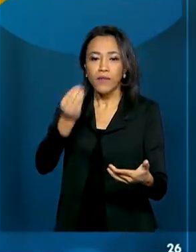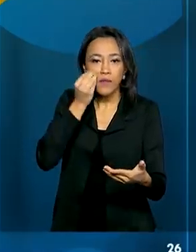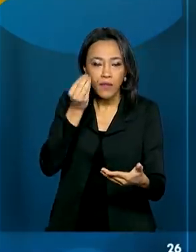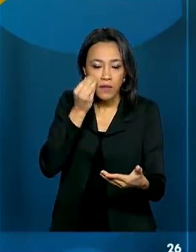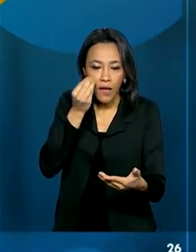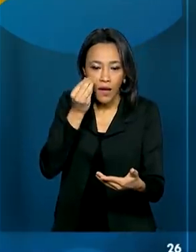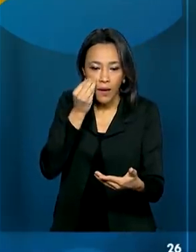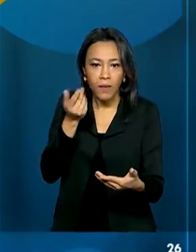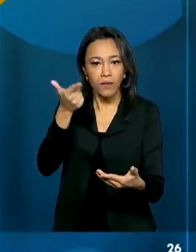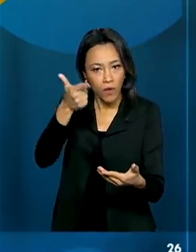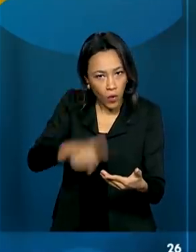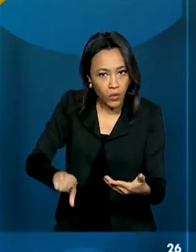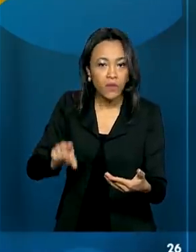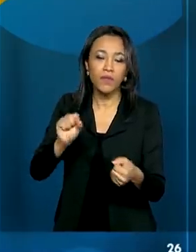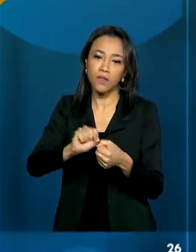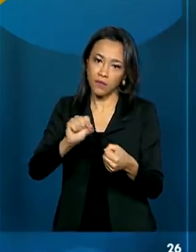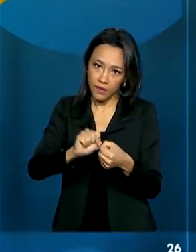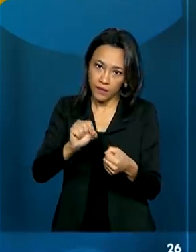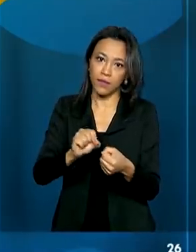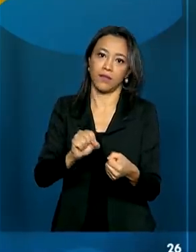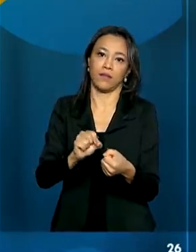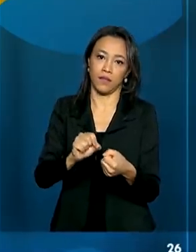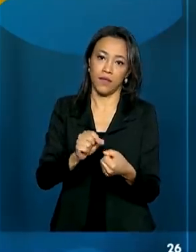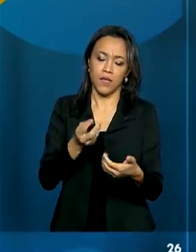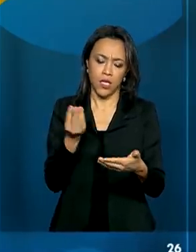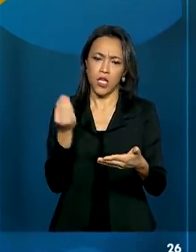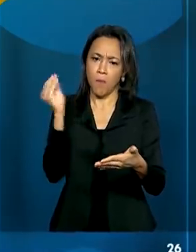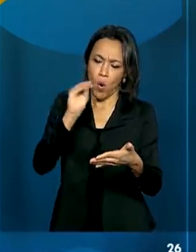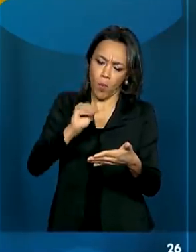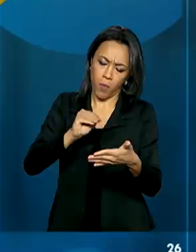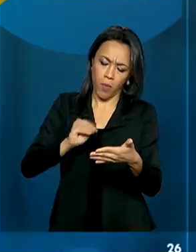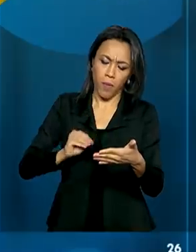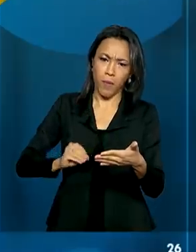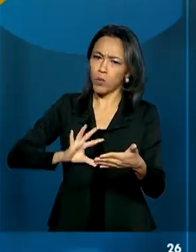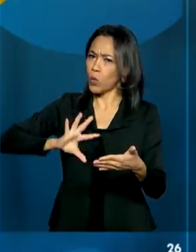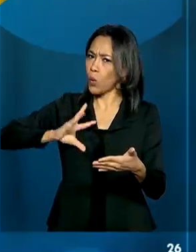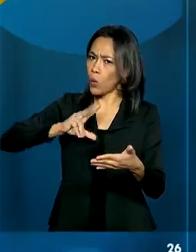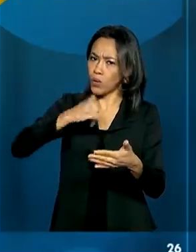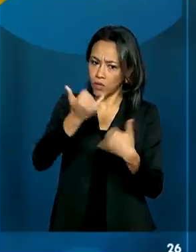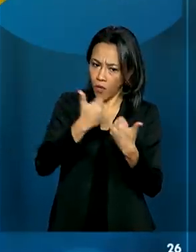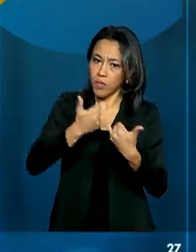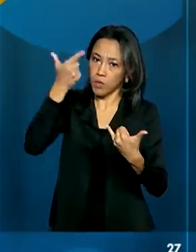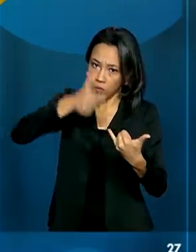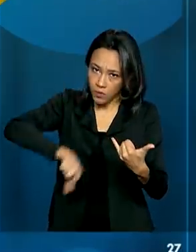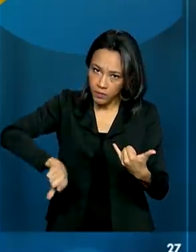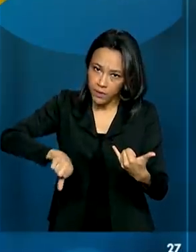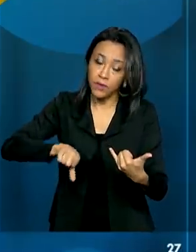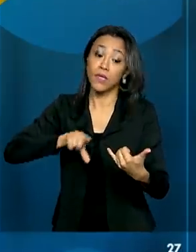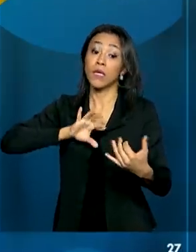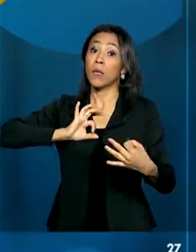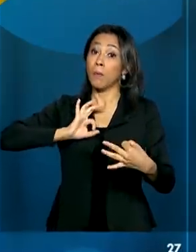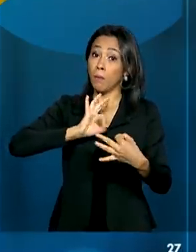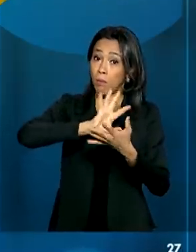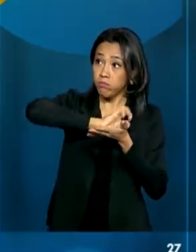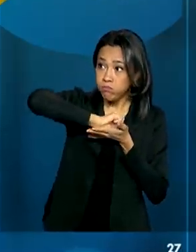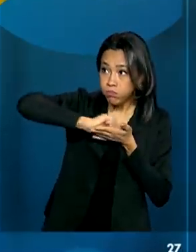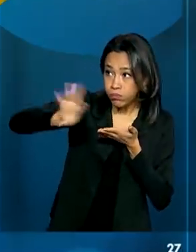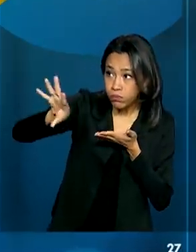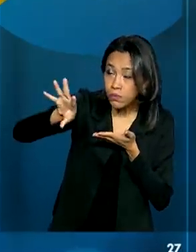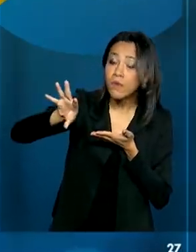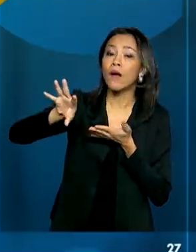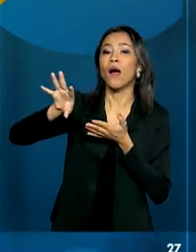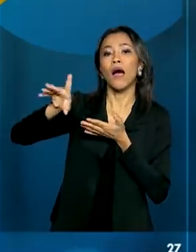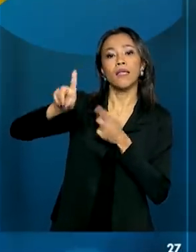clicar em Fazer nova solicitação e preencher todos os dados mais uma vez. Após ser enviado, o